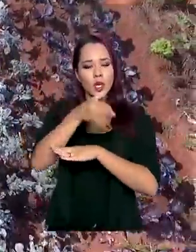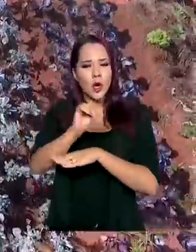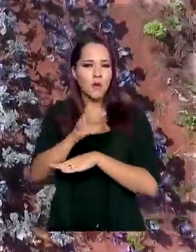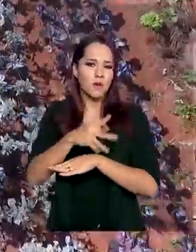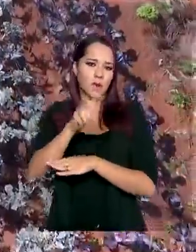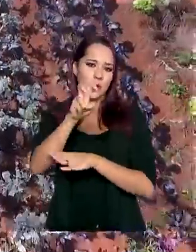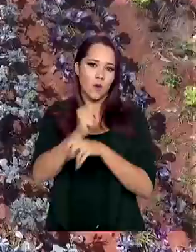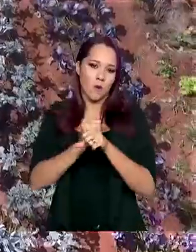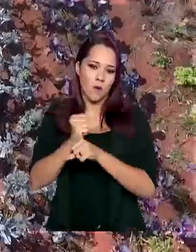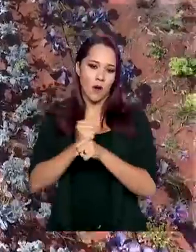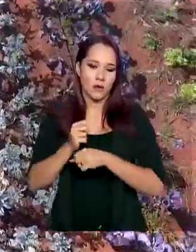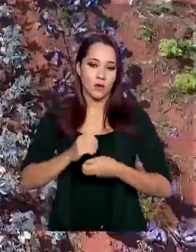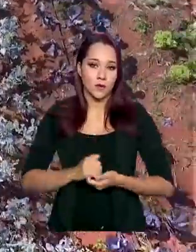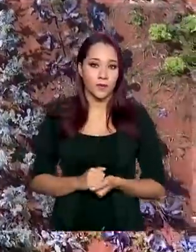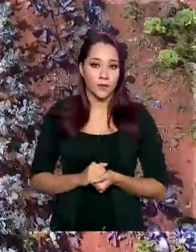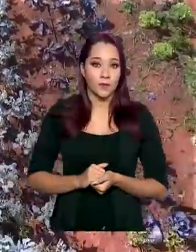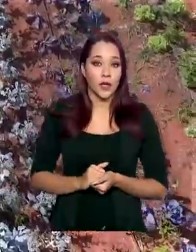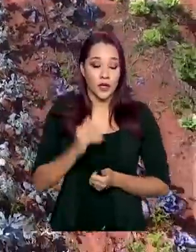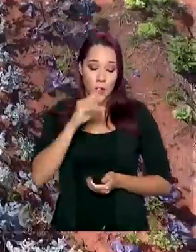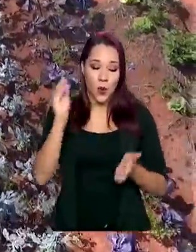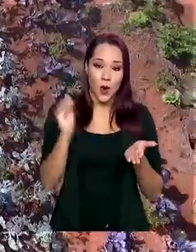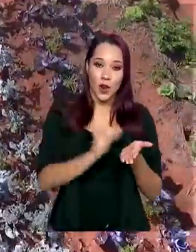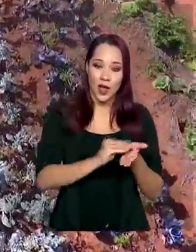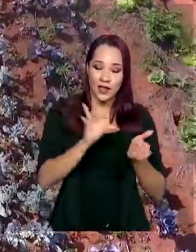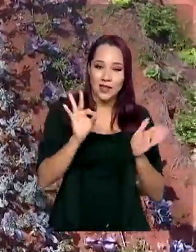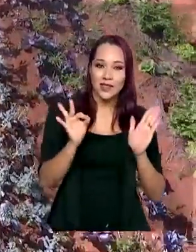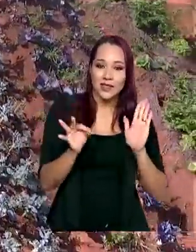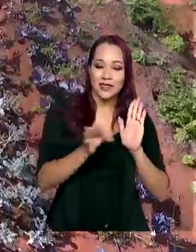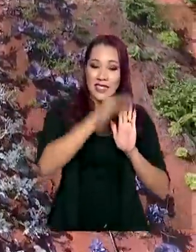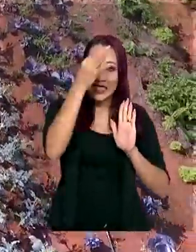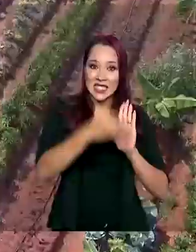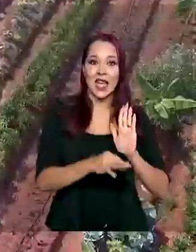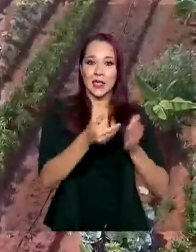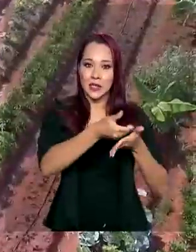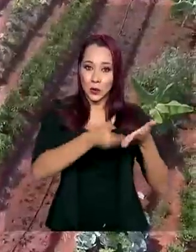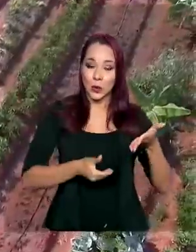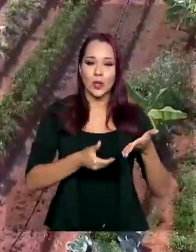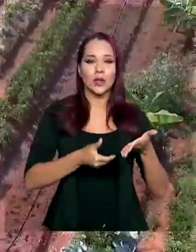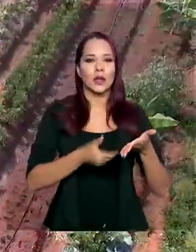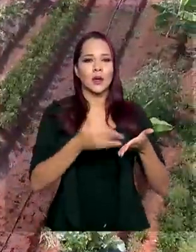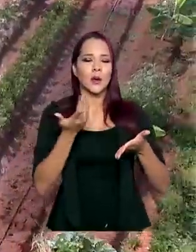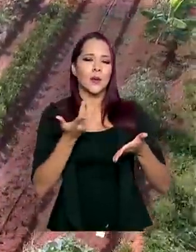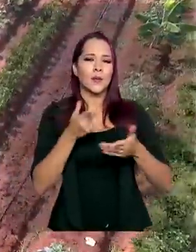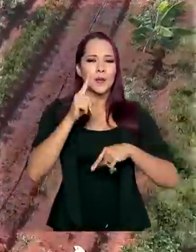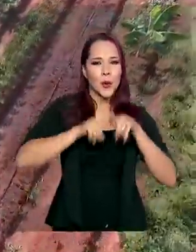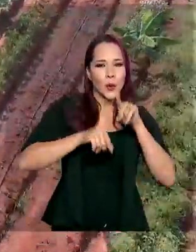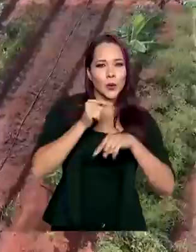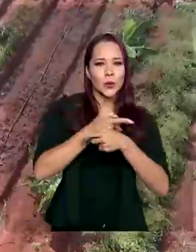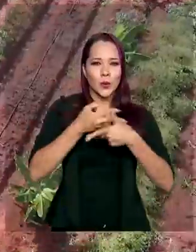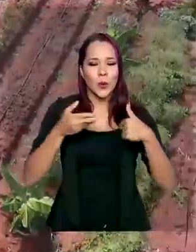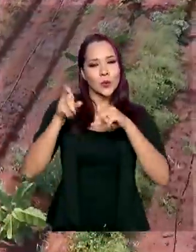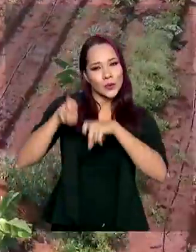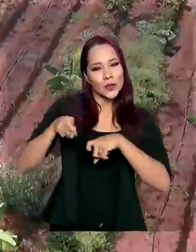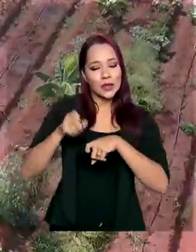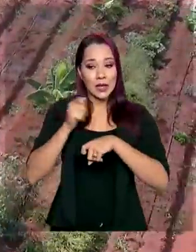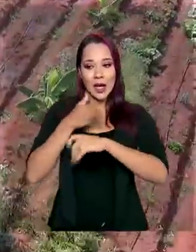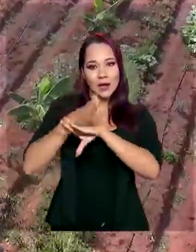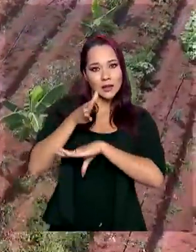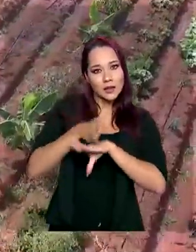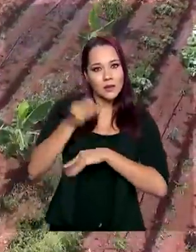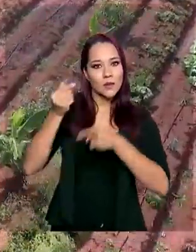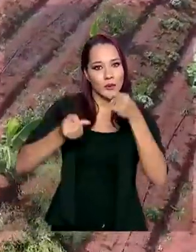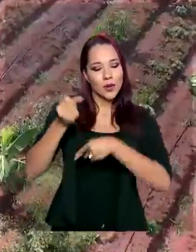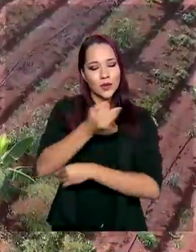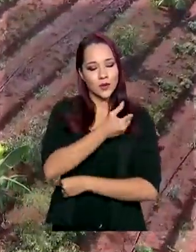cinco anos. Com o título definitivo de posse da terra em mãos, pequenos e médios produtores vão poder acessar programas e políticas